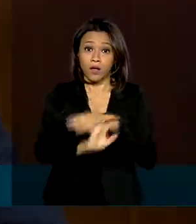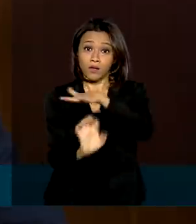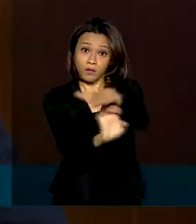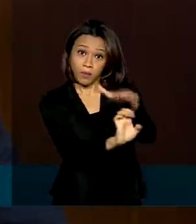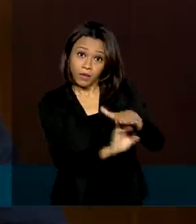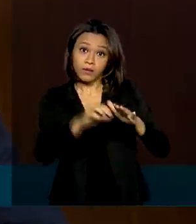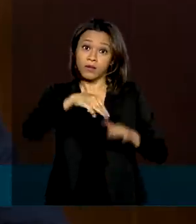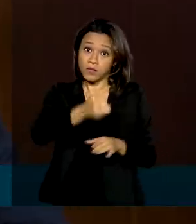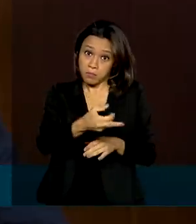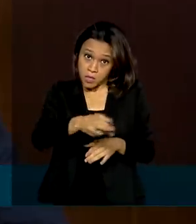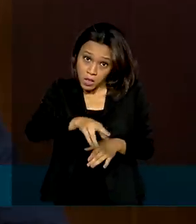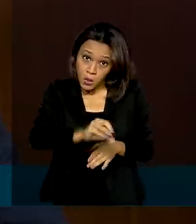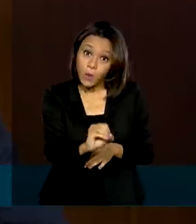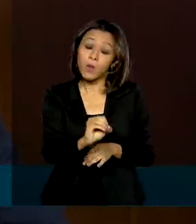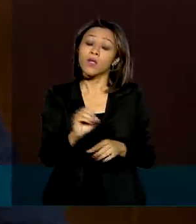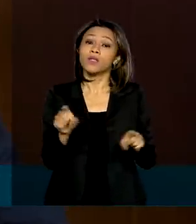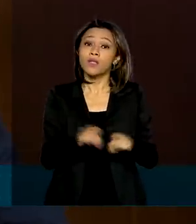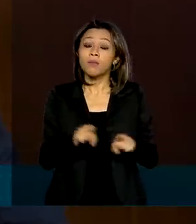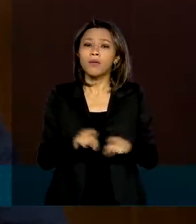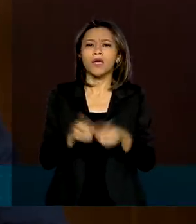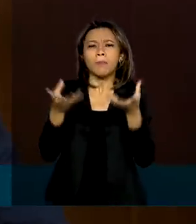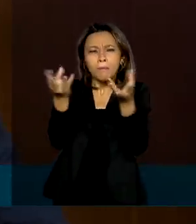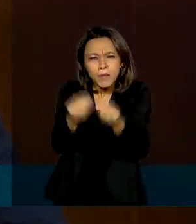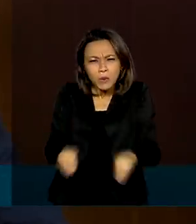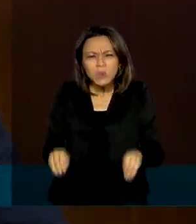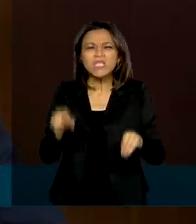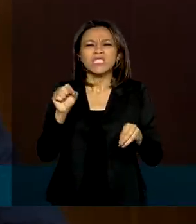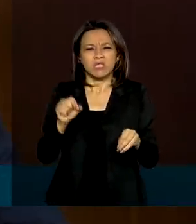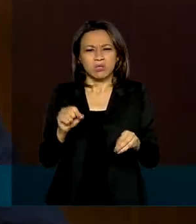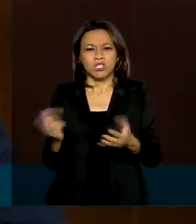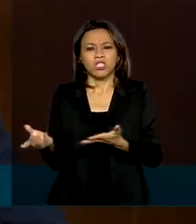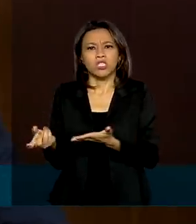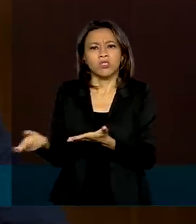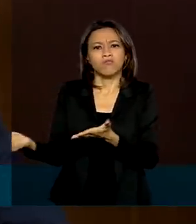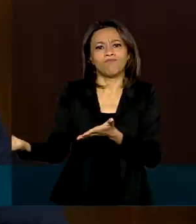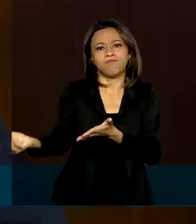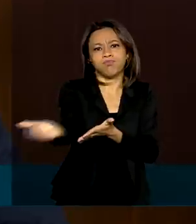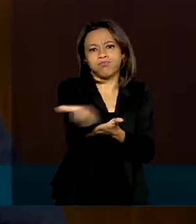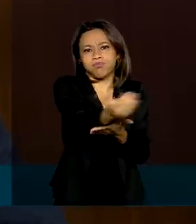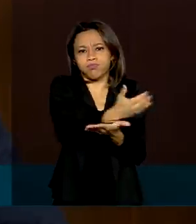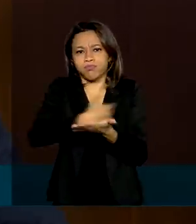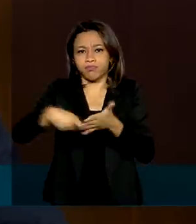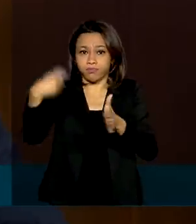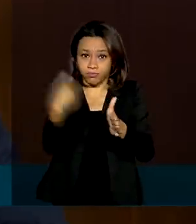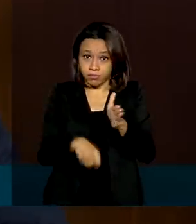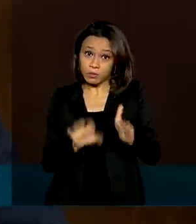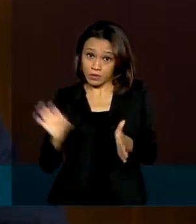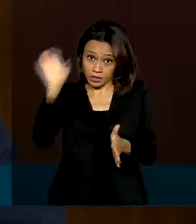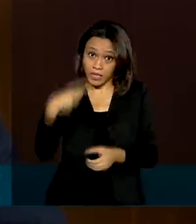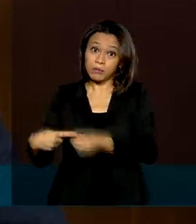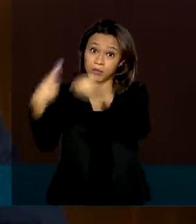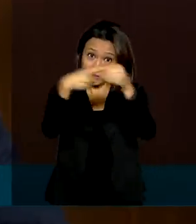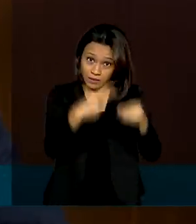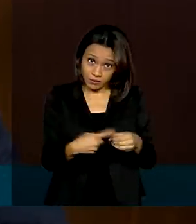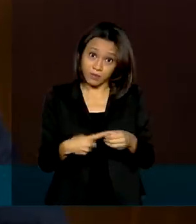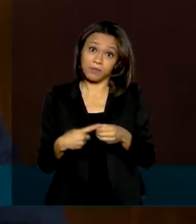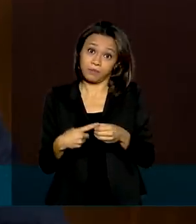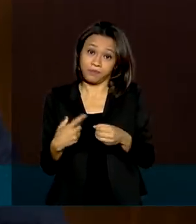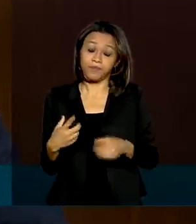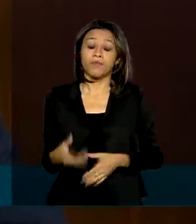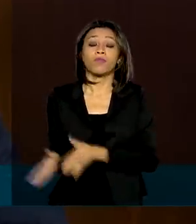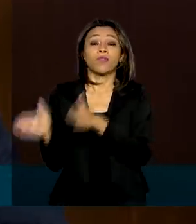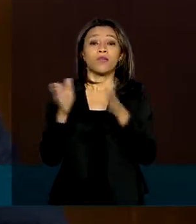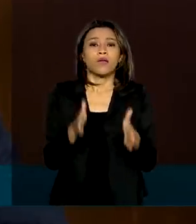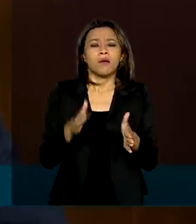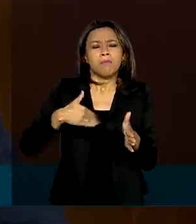Assim como compensou a perda de arrecadação dos estados e municípios. Assistiu a